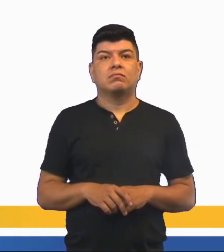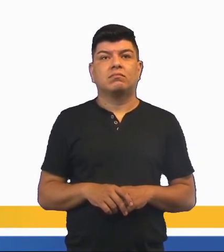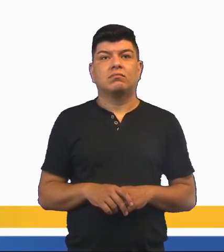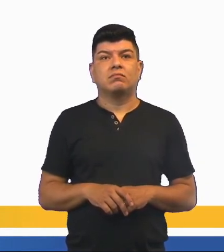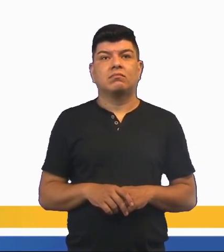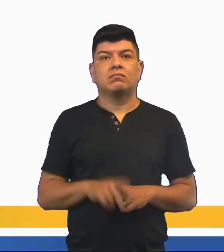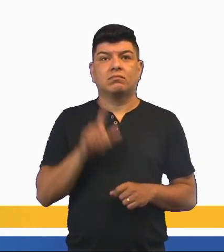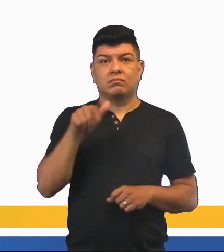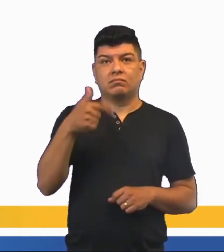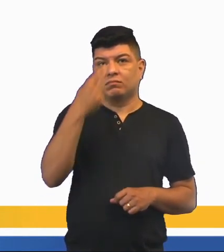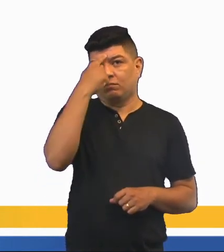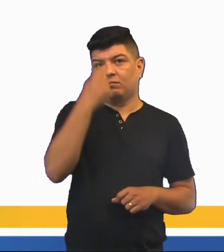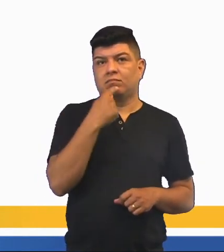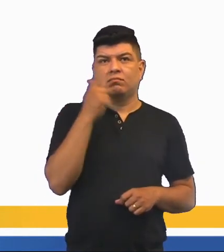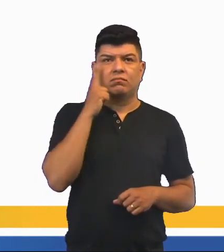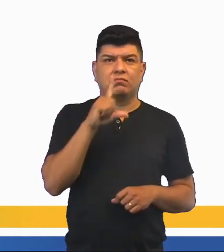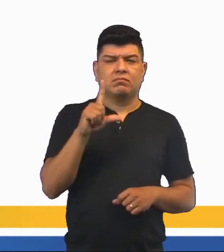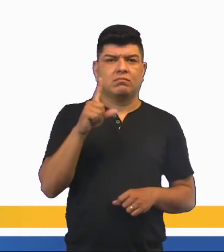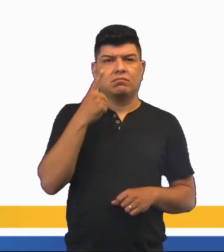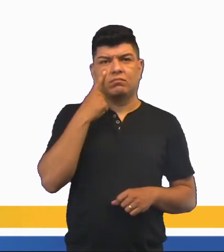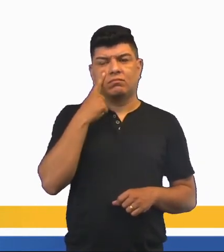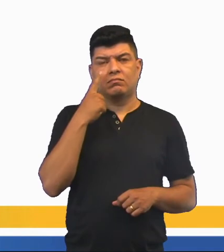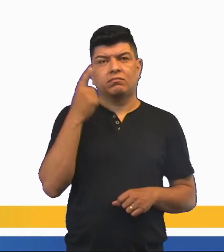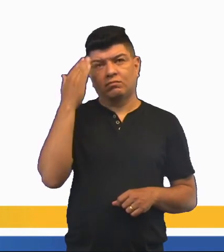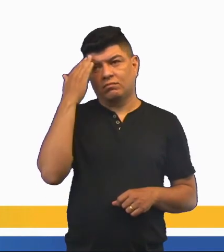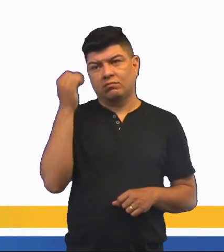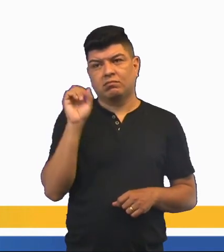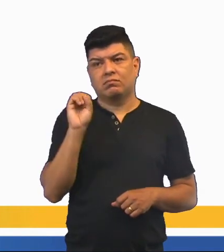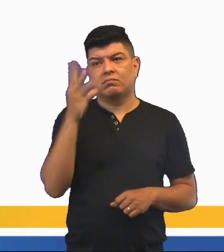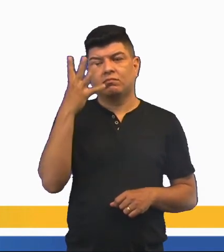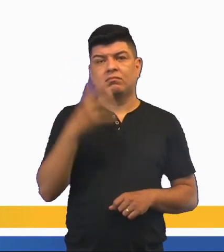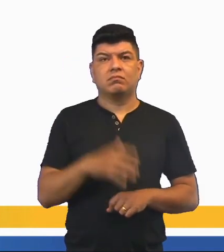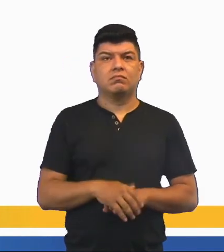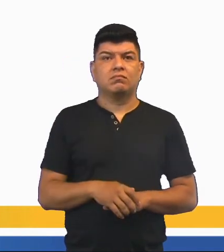E nesse aqui, você consegue identificar o que está acontecendo?